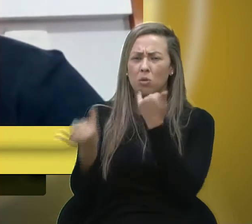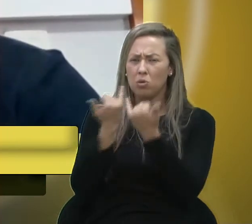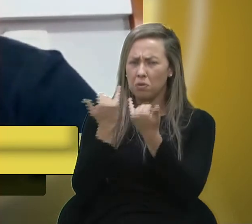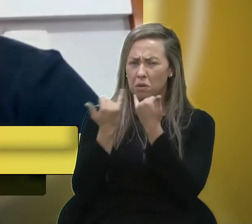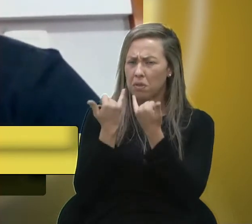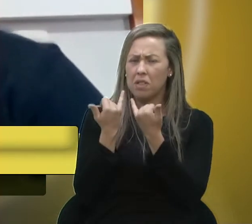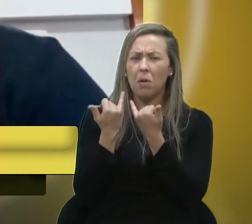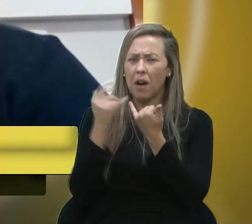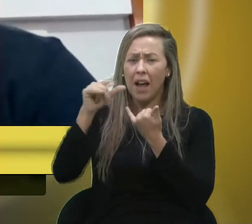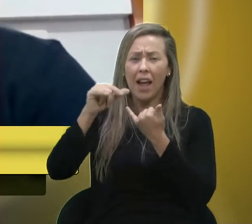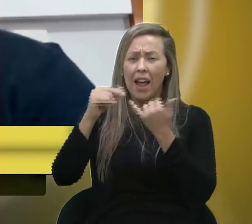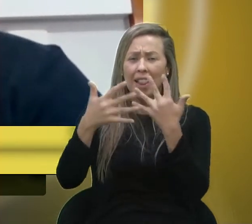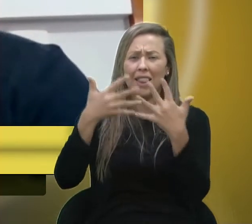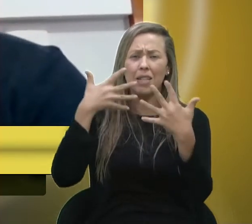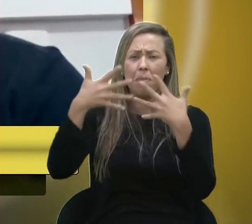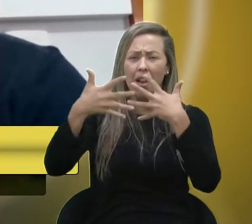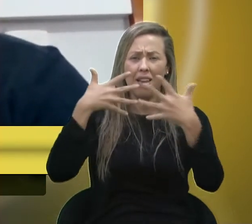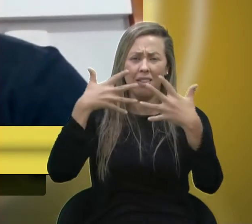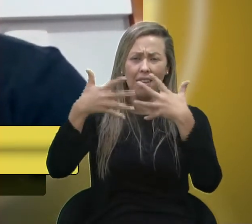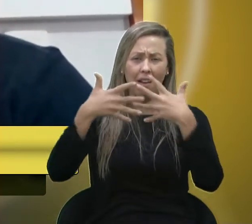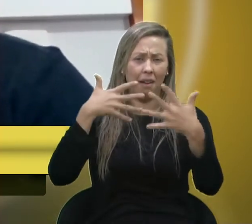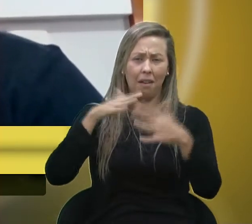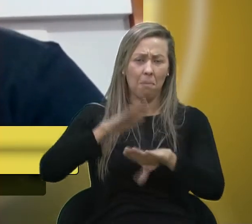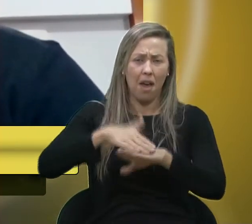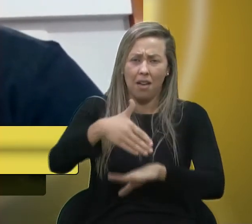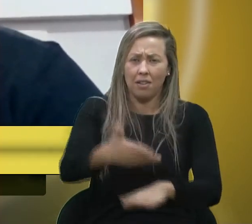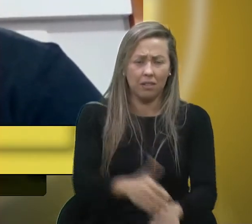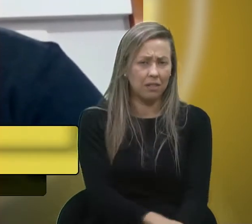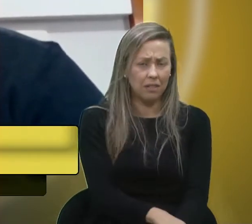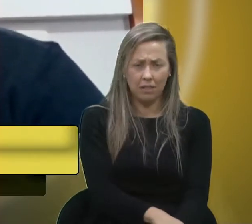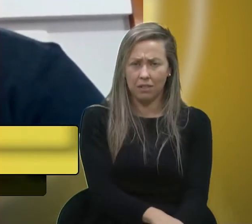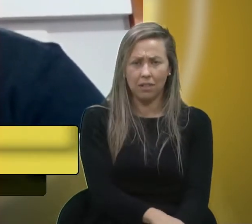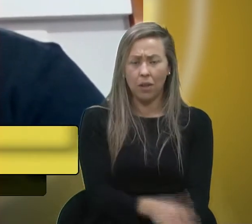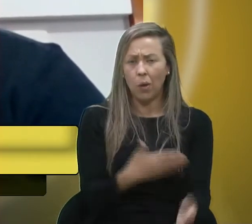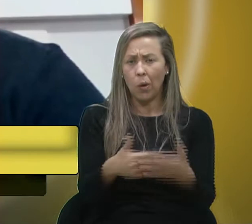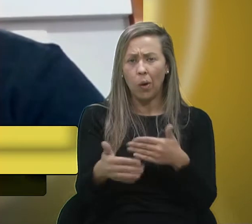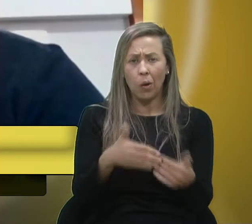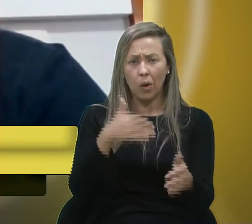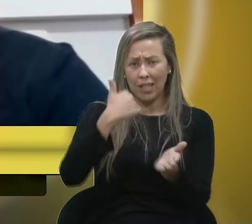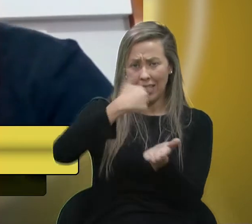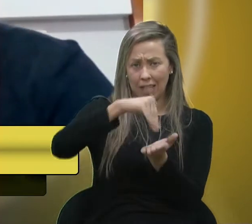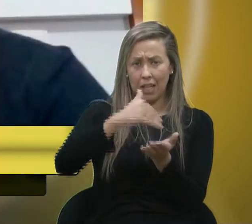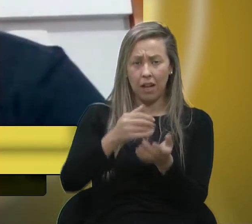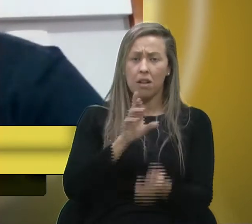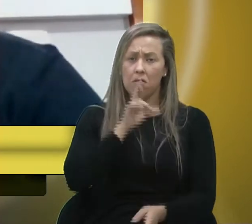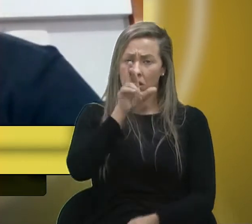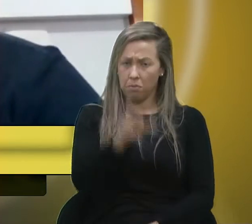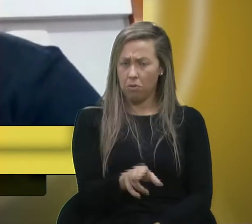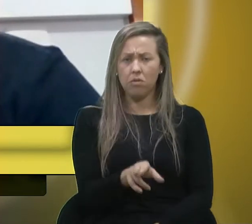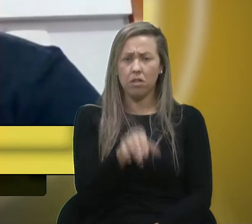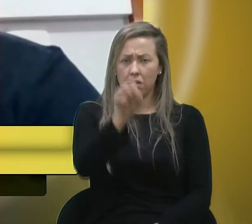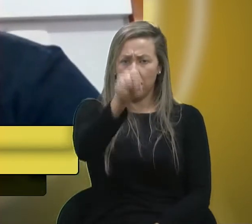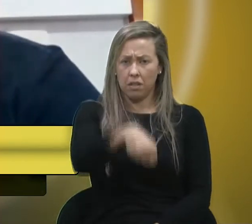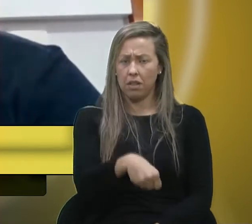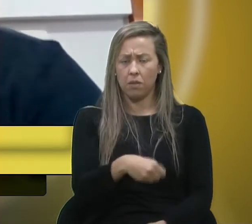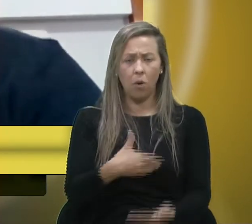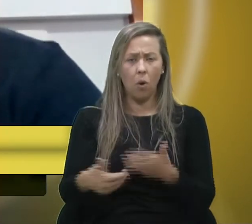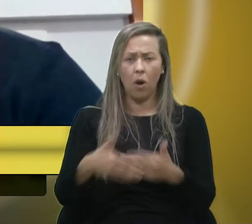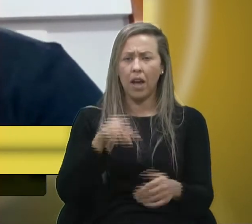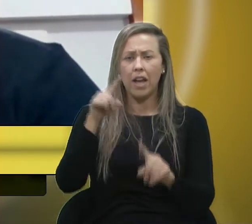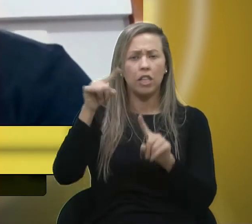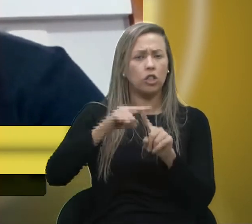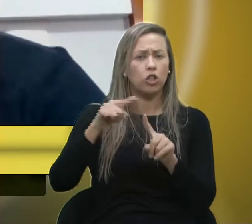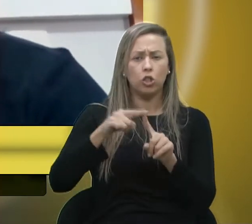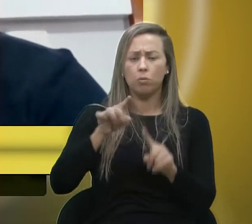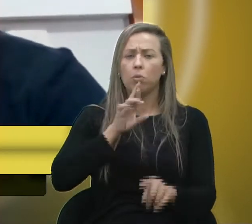uma transparência a mais, eu acho que qualquer um secretário gosta de responder pedir informação, gosta de